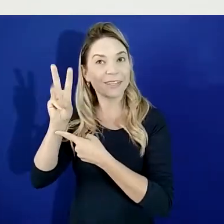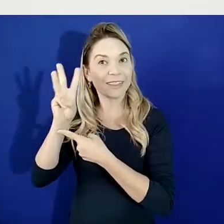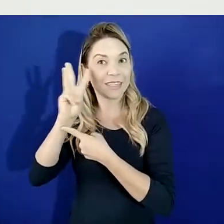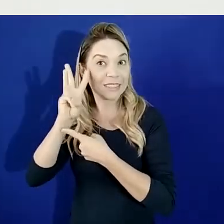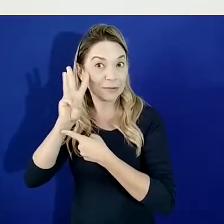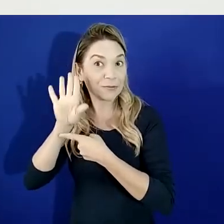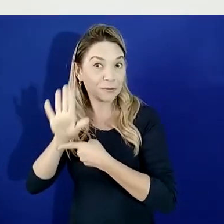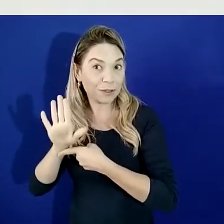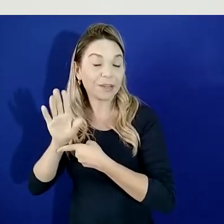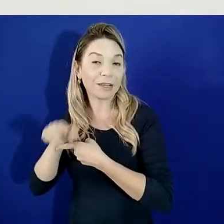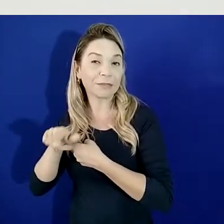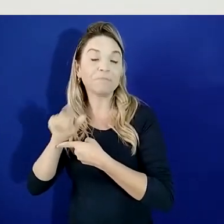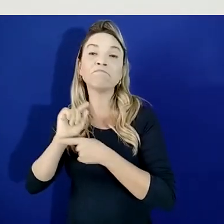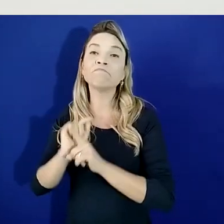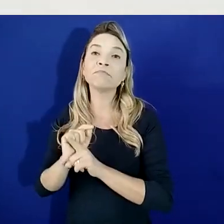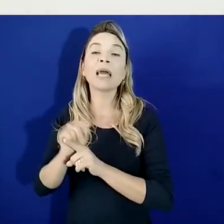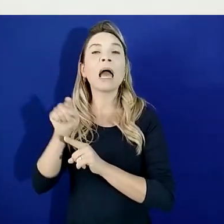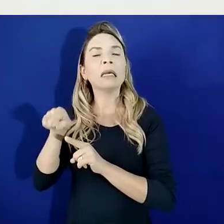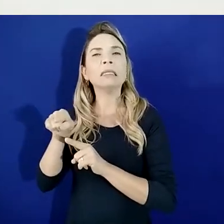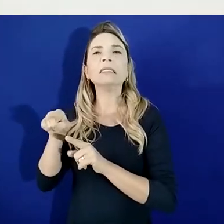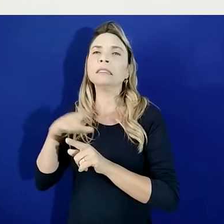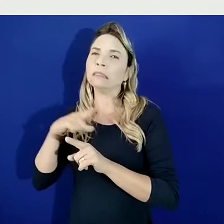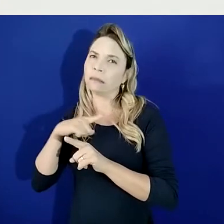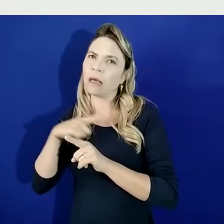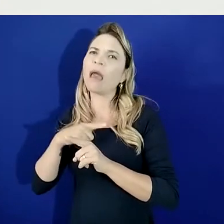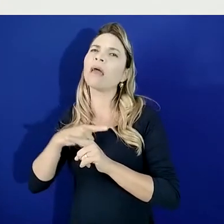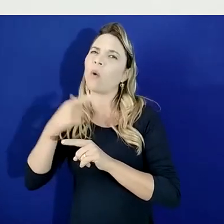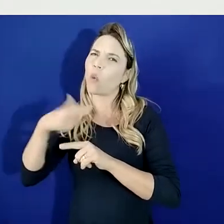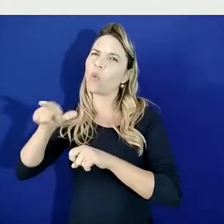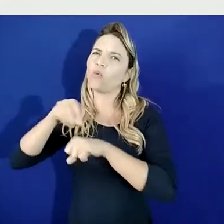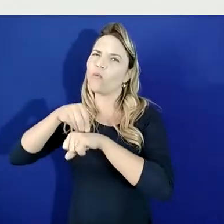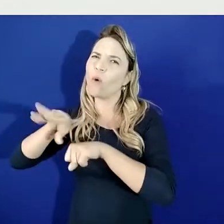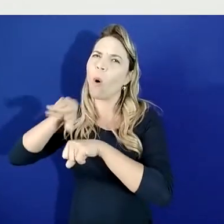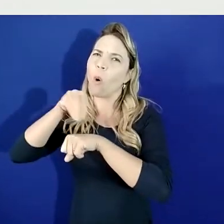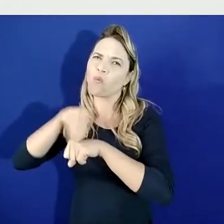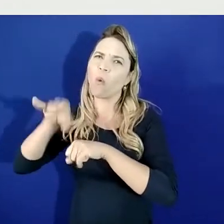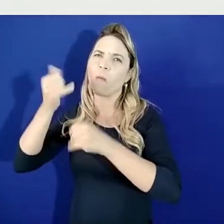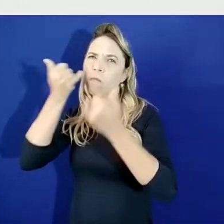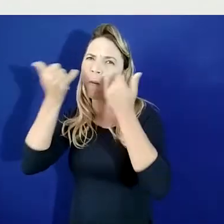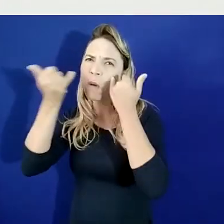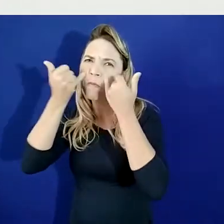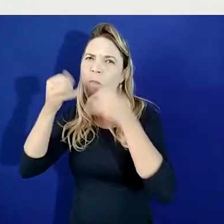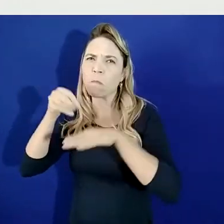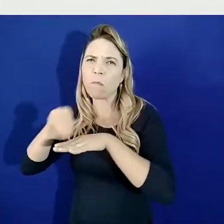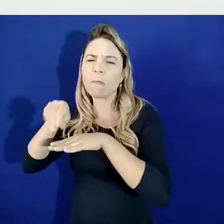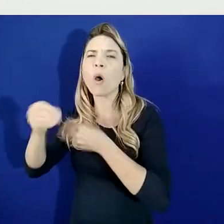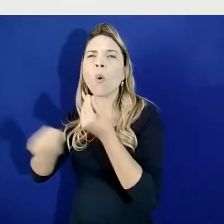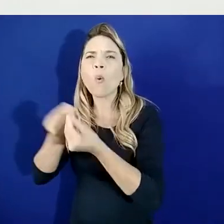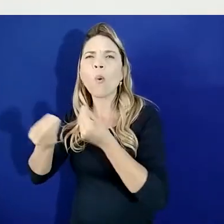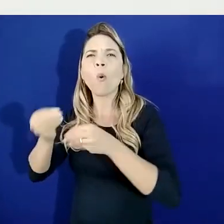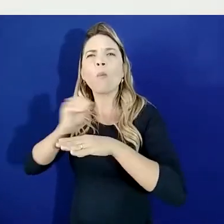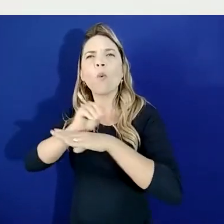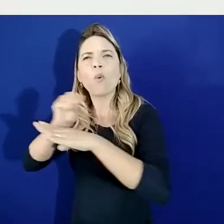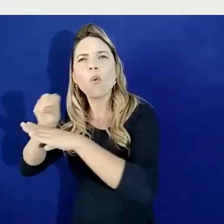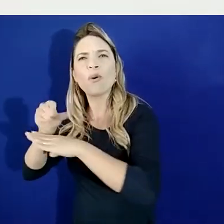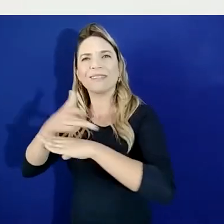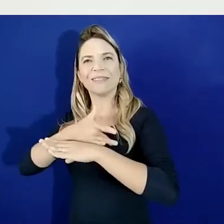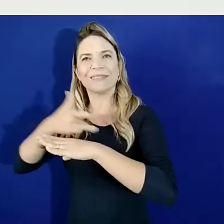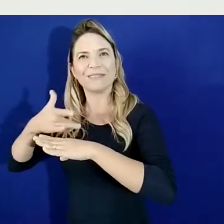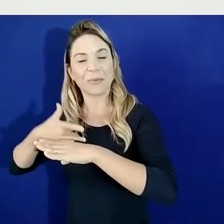terças, e, eventualmente, outras informações referentes aos cuidados com a saúde,